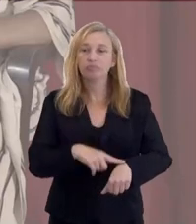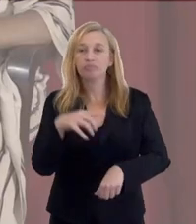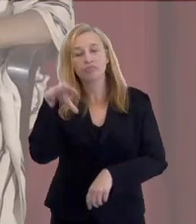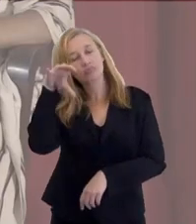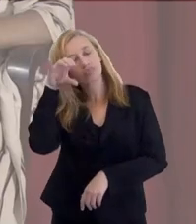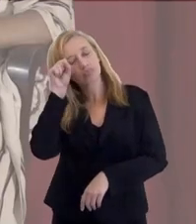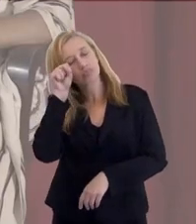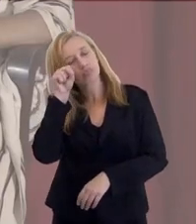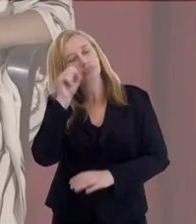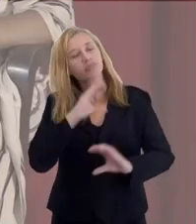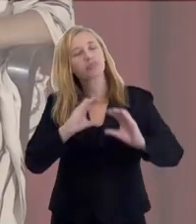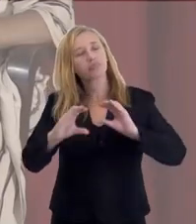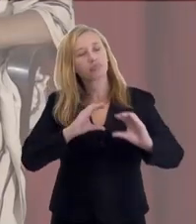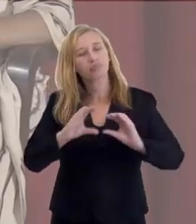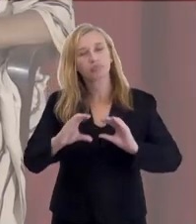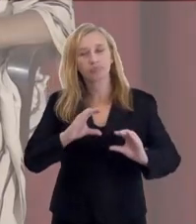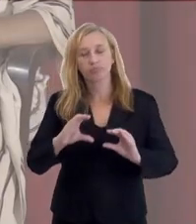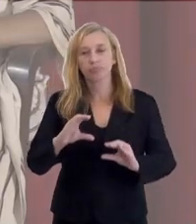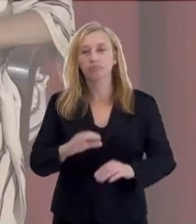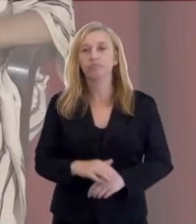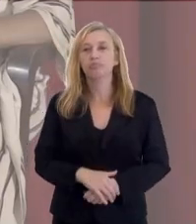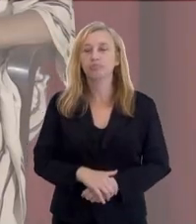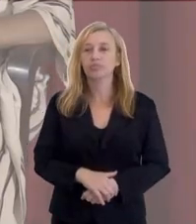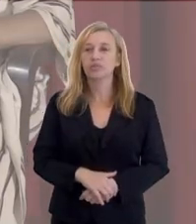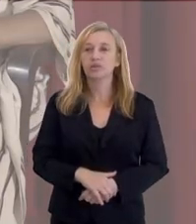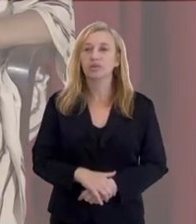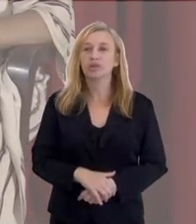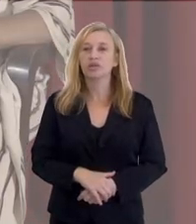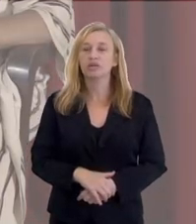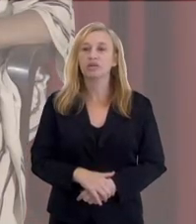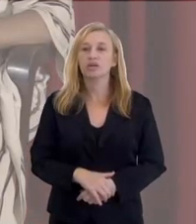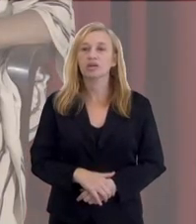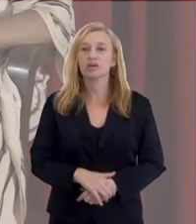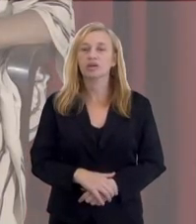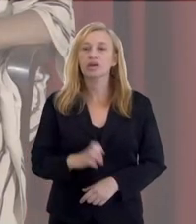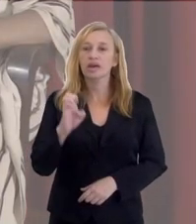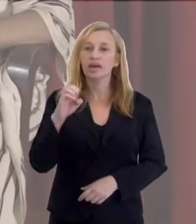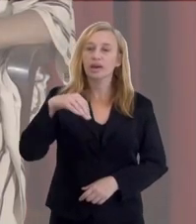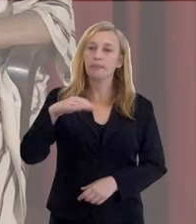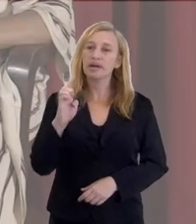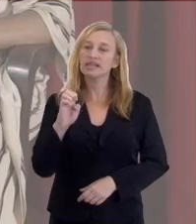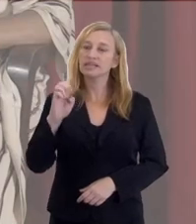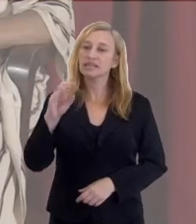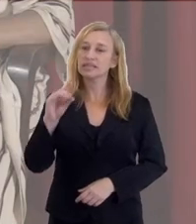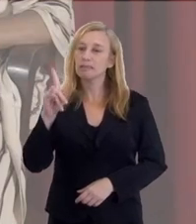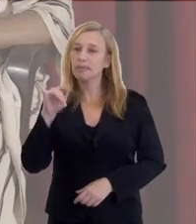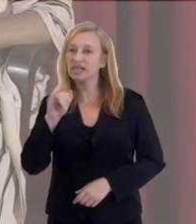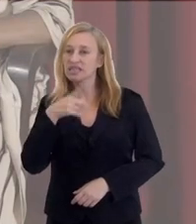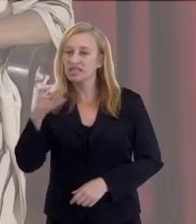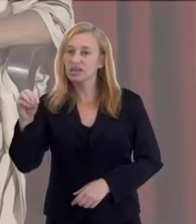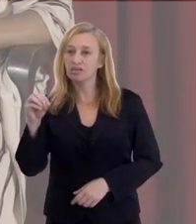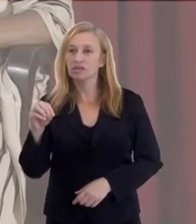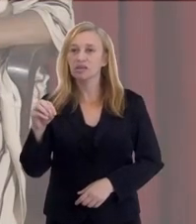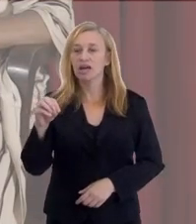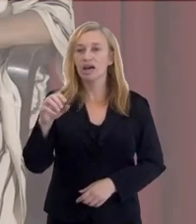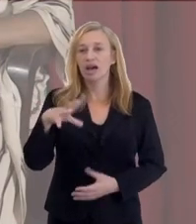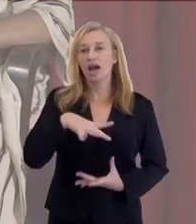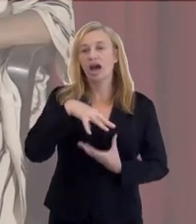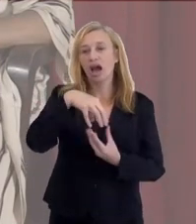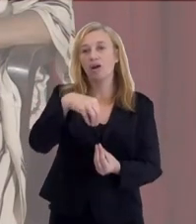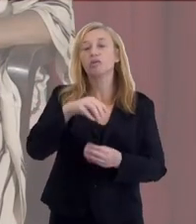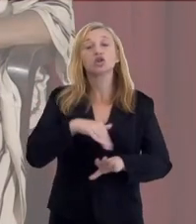comunicação, quando o espírito está desdobrado, que a chama de emancipação da alma. Todo mundo, todo mundo,